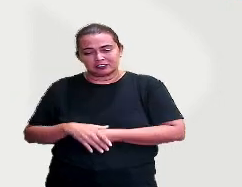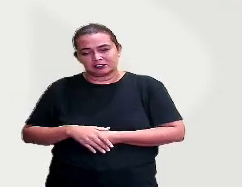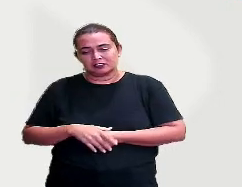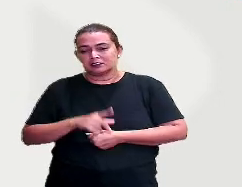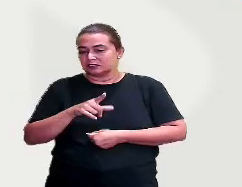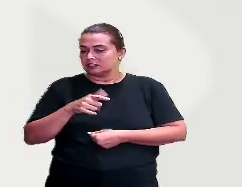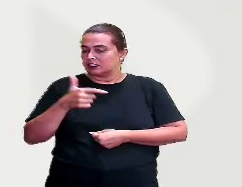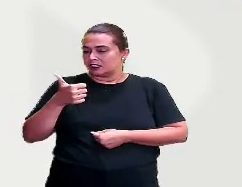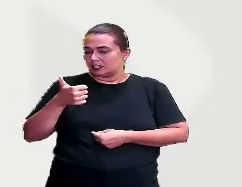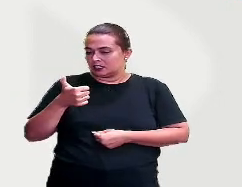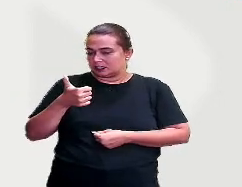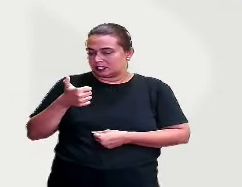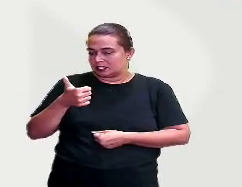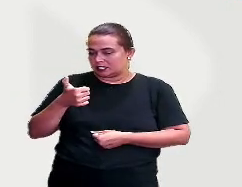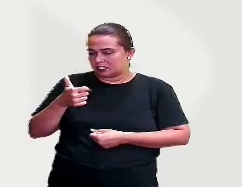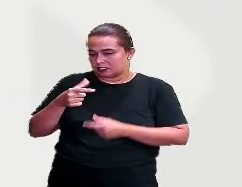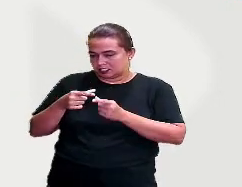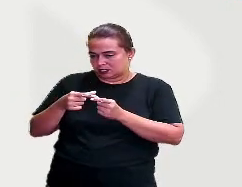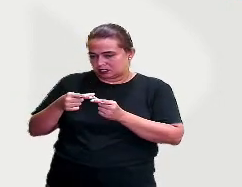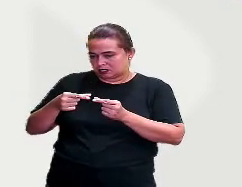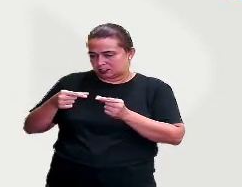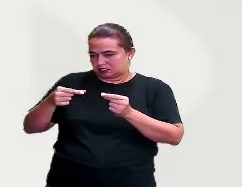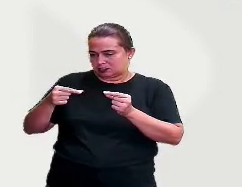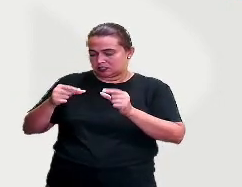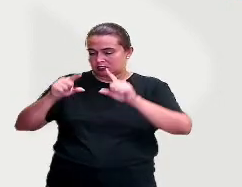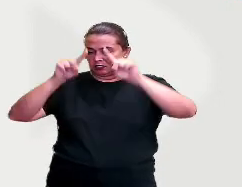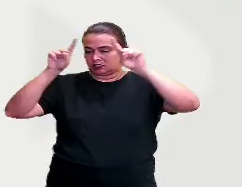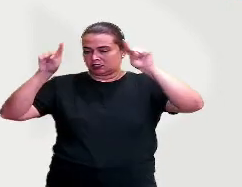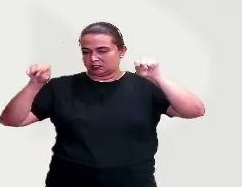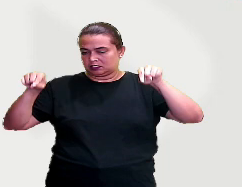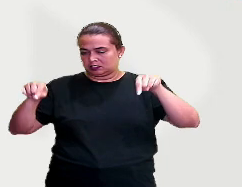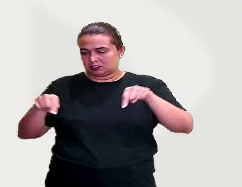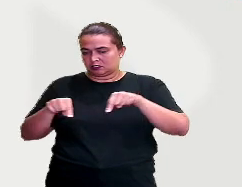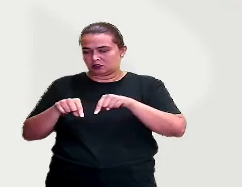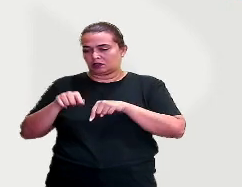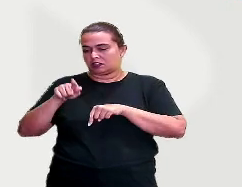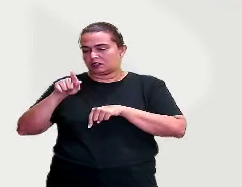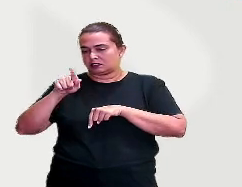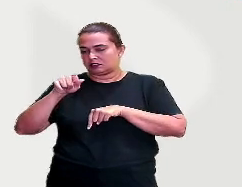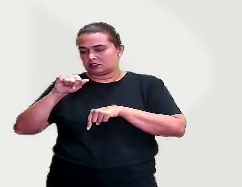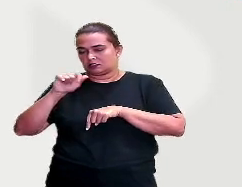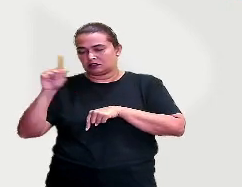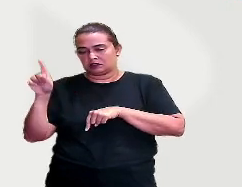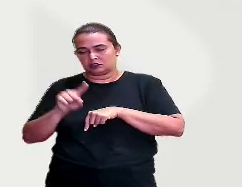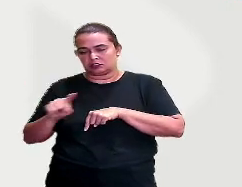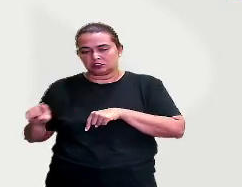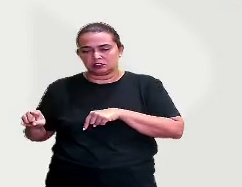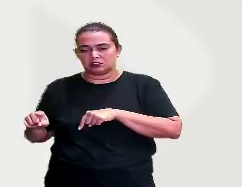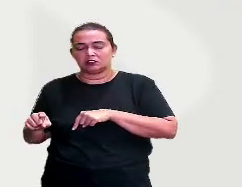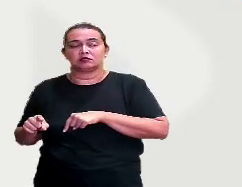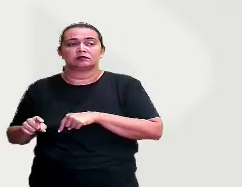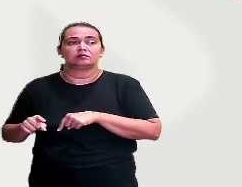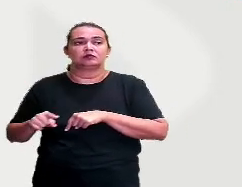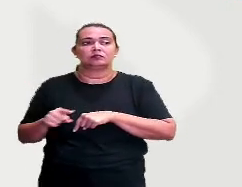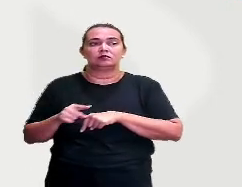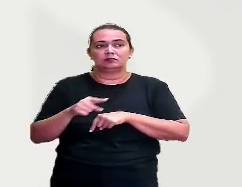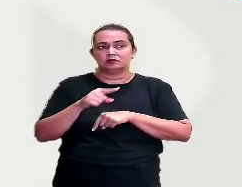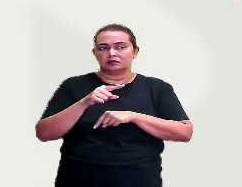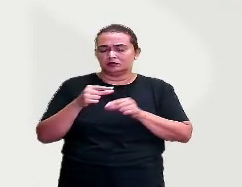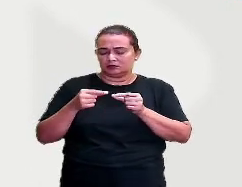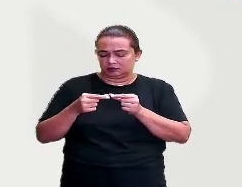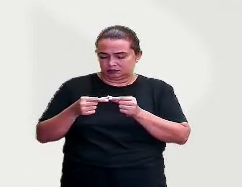caneta de bico e a lousa de giz. A caneta de bico era um material escolar que se